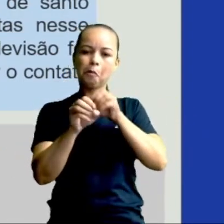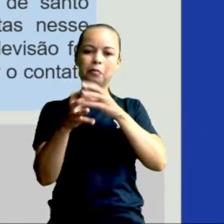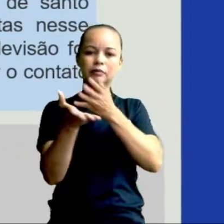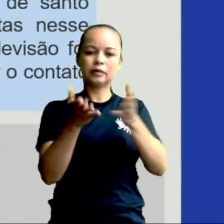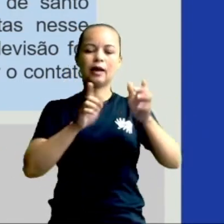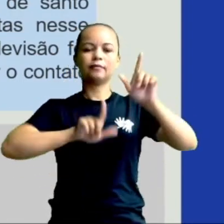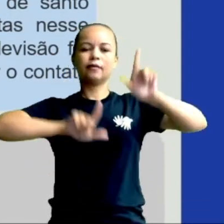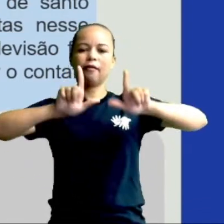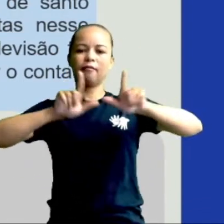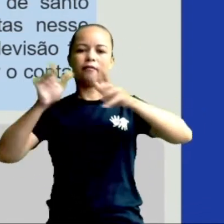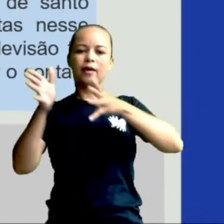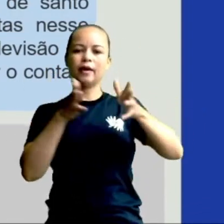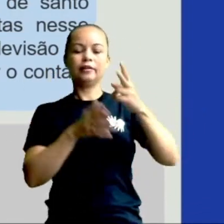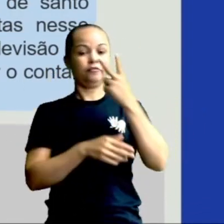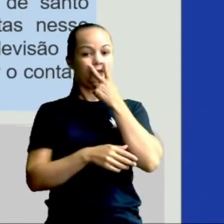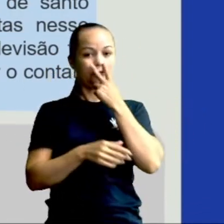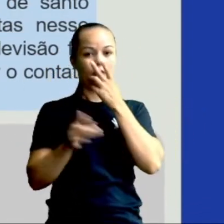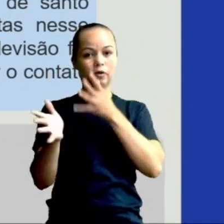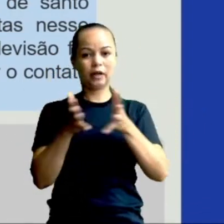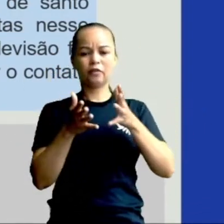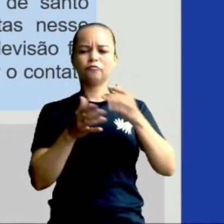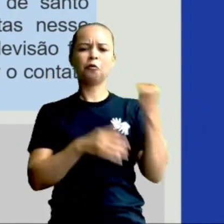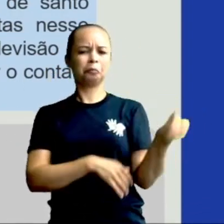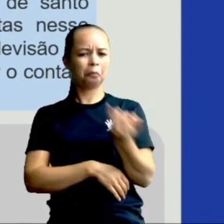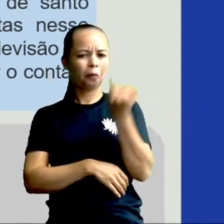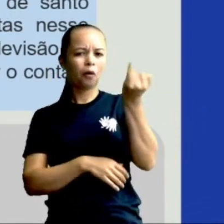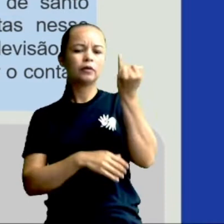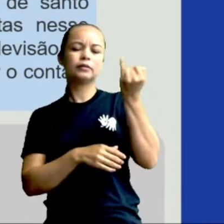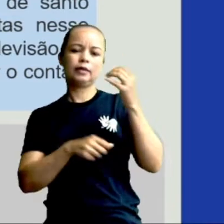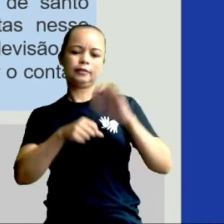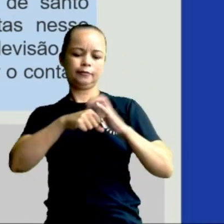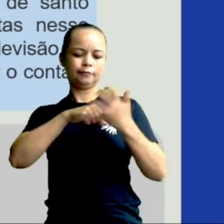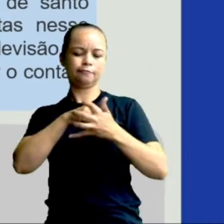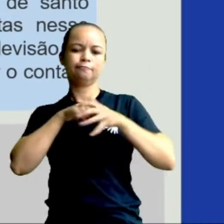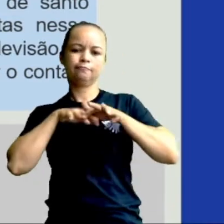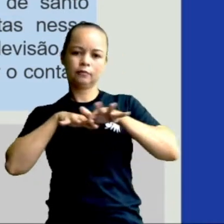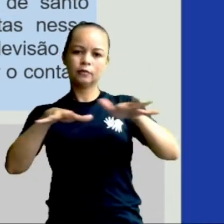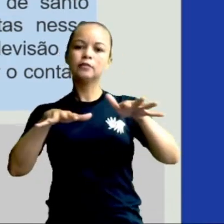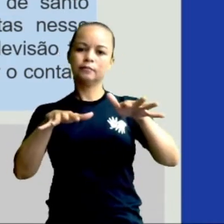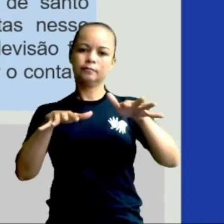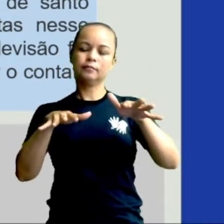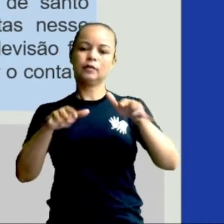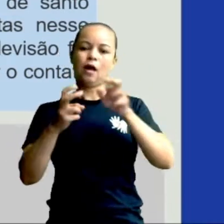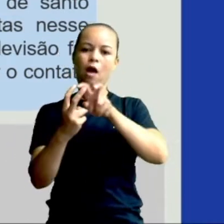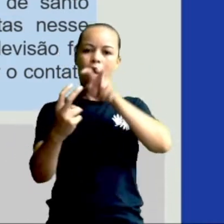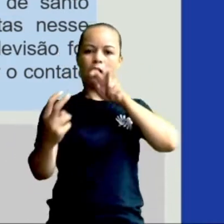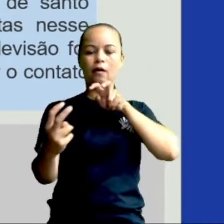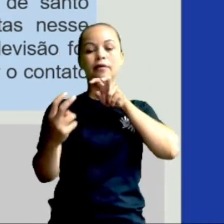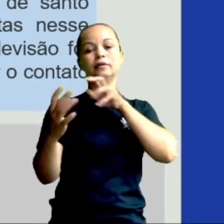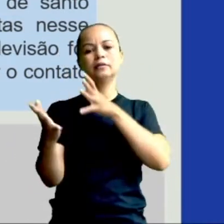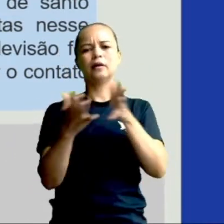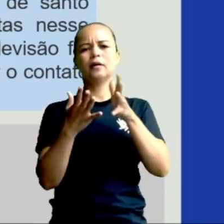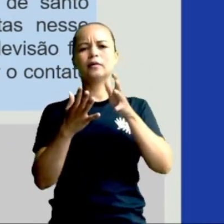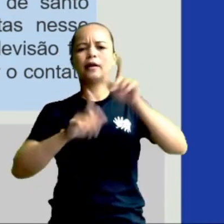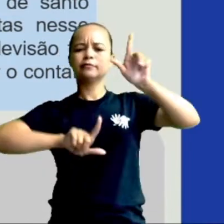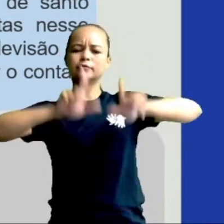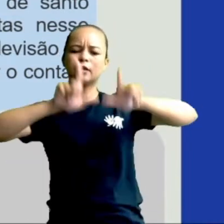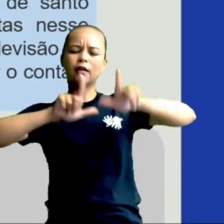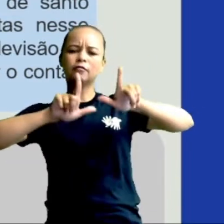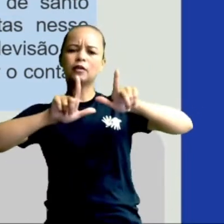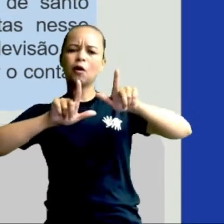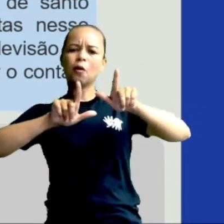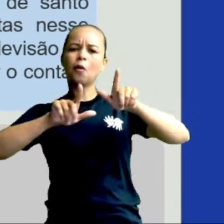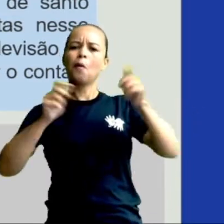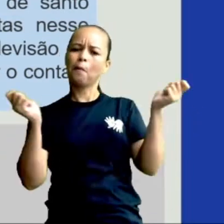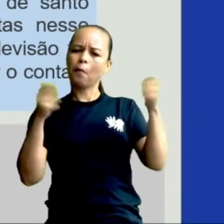primordiais nas aulas remotas nesse período de pandemia, pois, através da televisão, foi